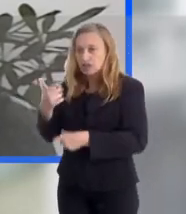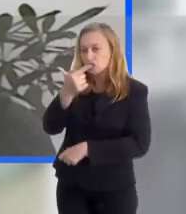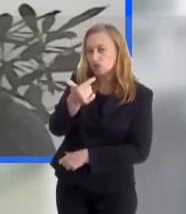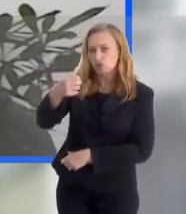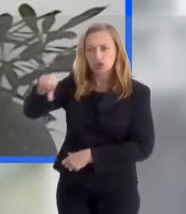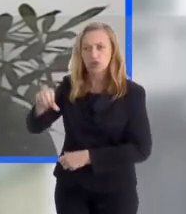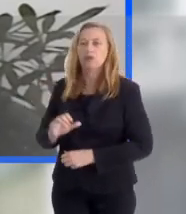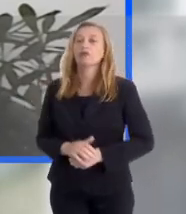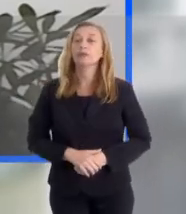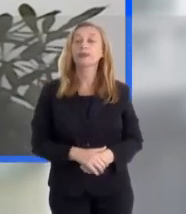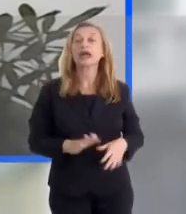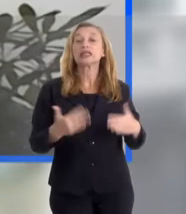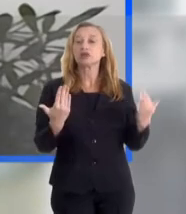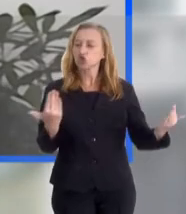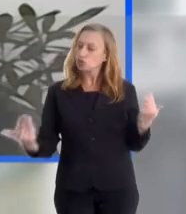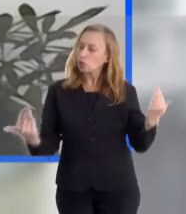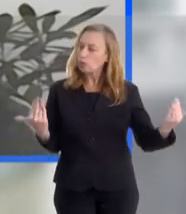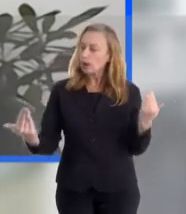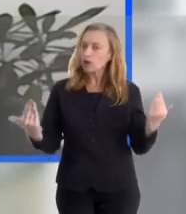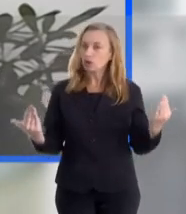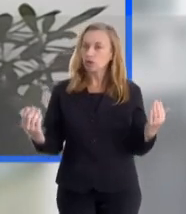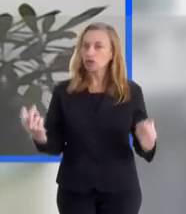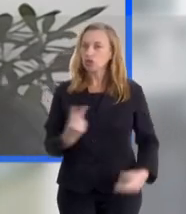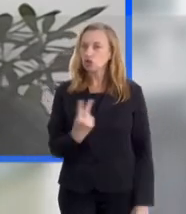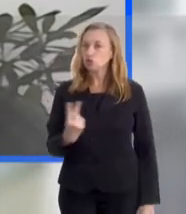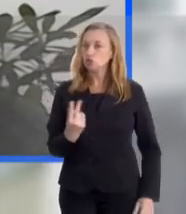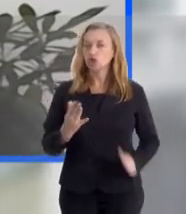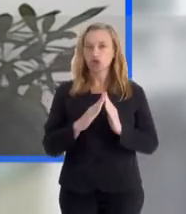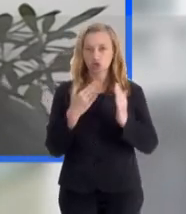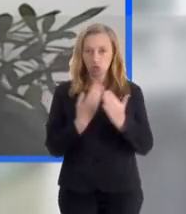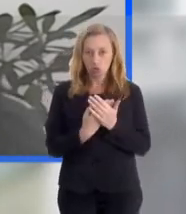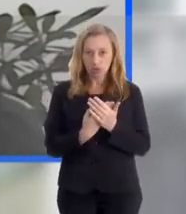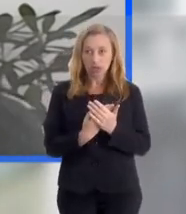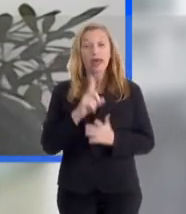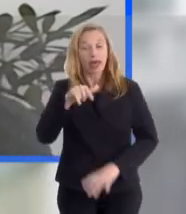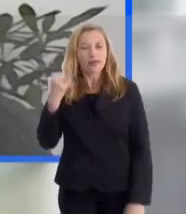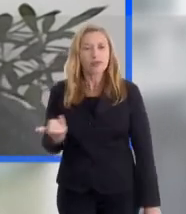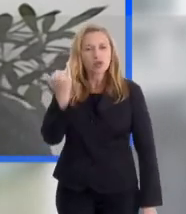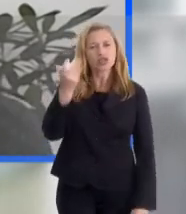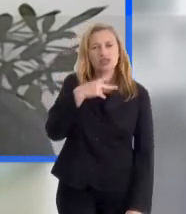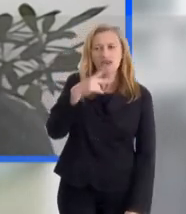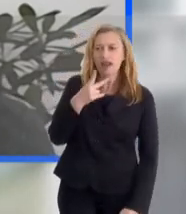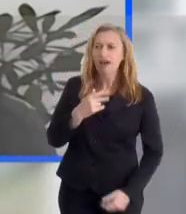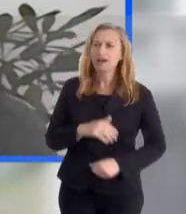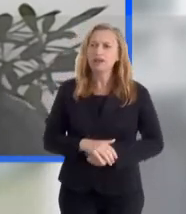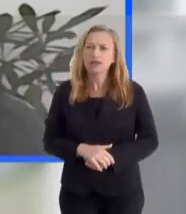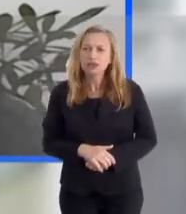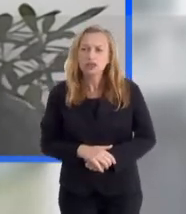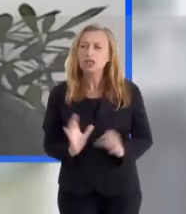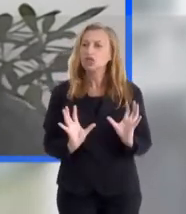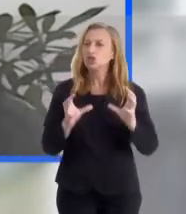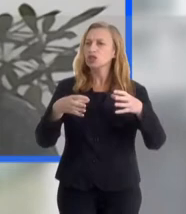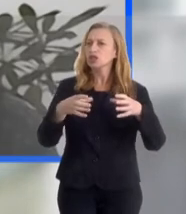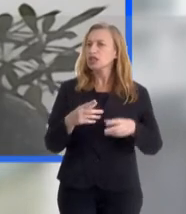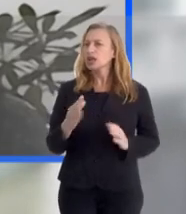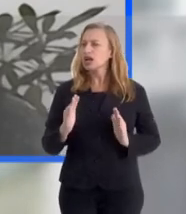no entorno, em 2019. Então, a gente comparou esses dois grupos. É importante frisar que esses